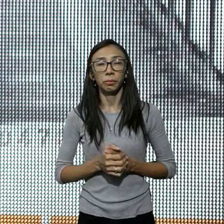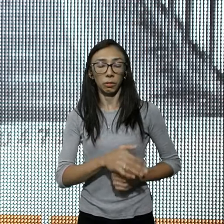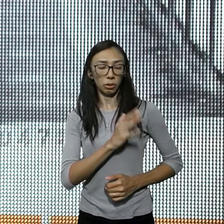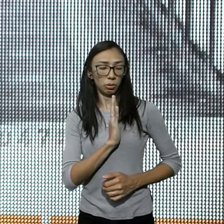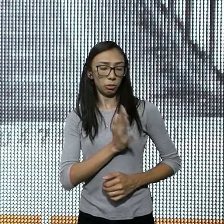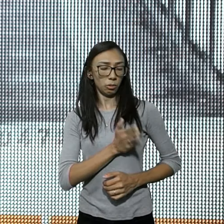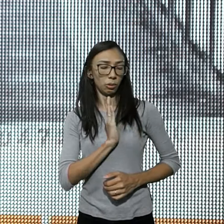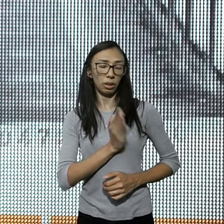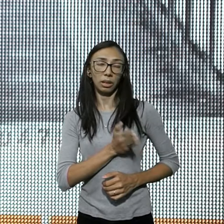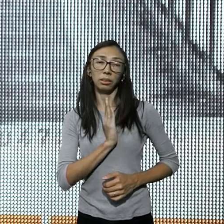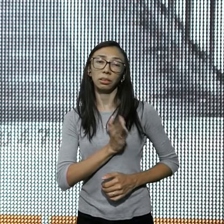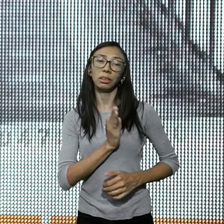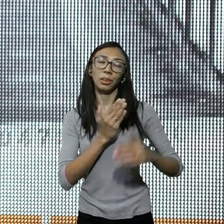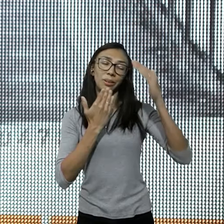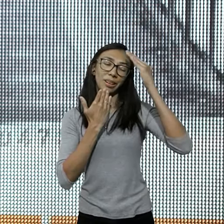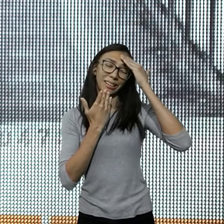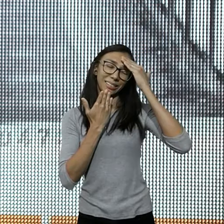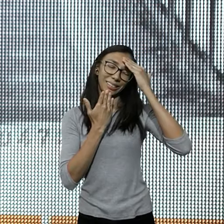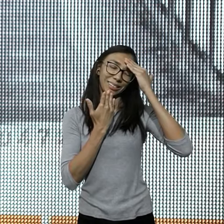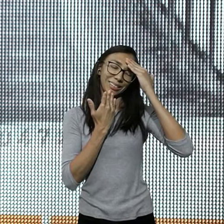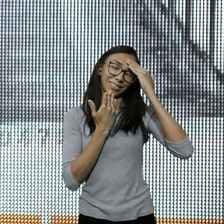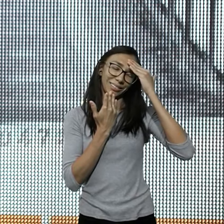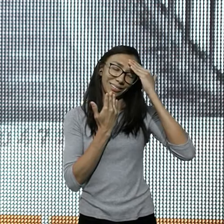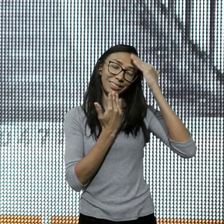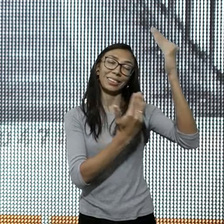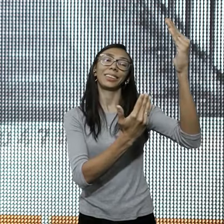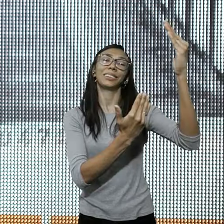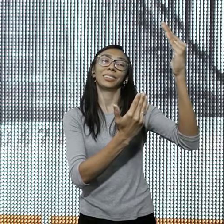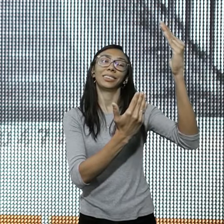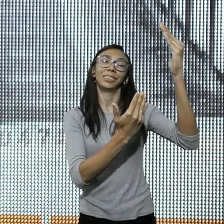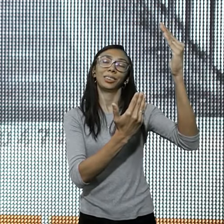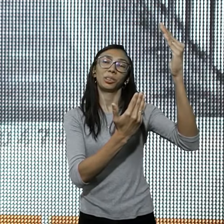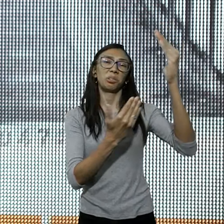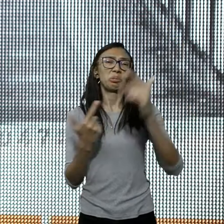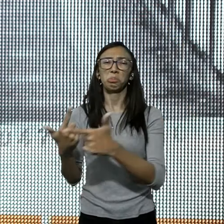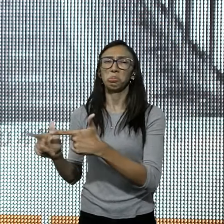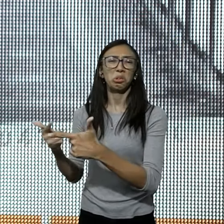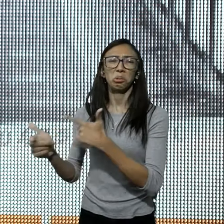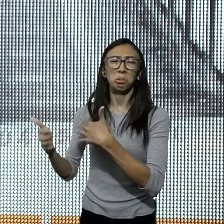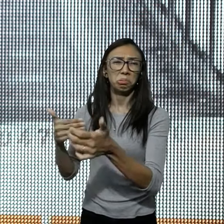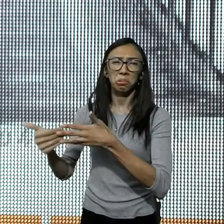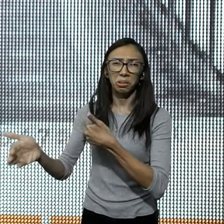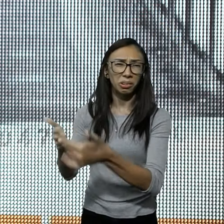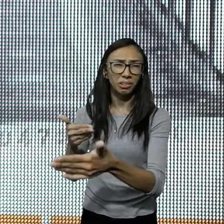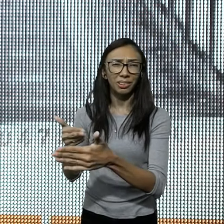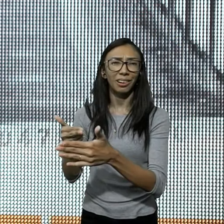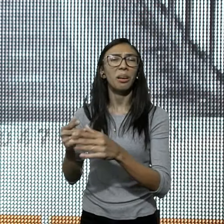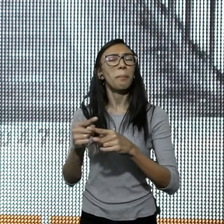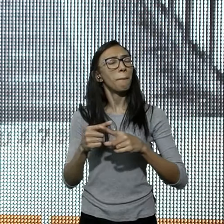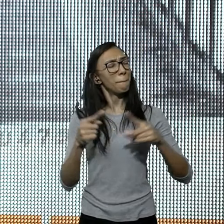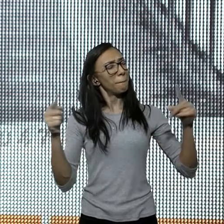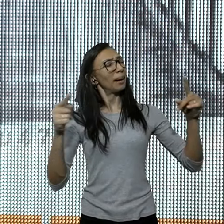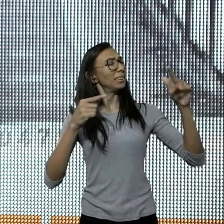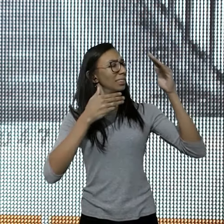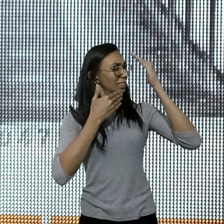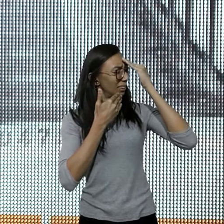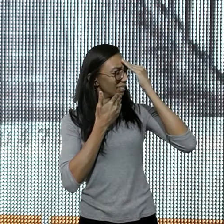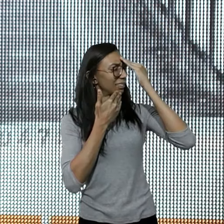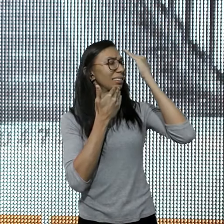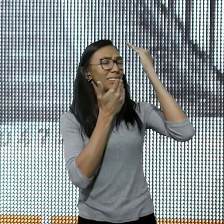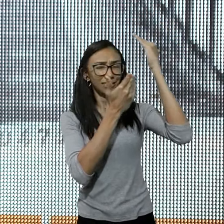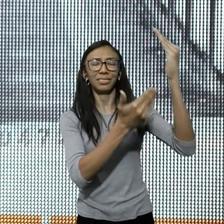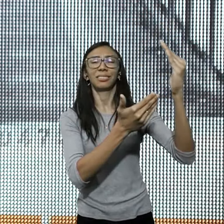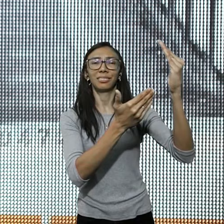coração grato, apesar de, você pode colocar, a mão no seu coração, e dizer, eu